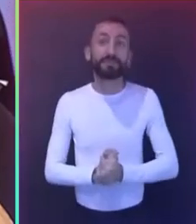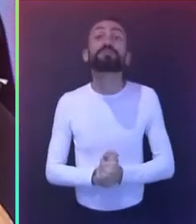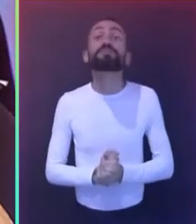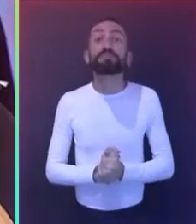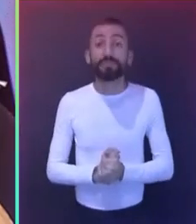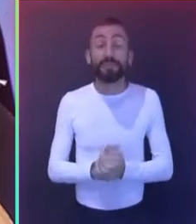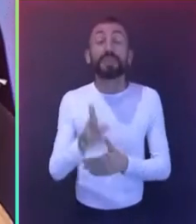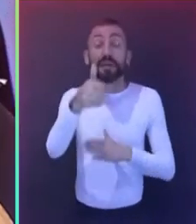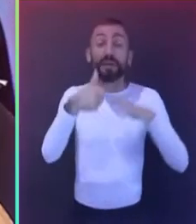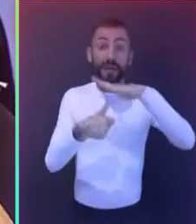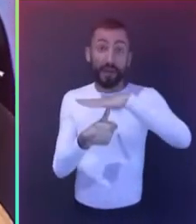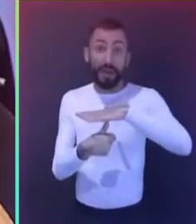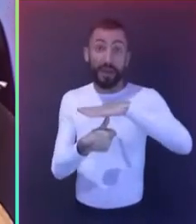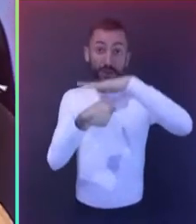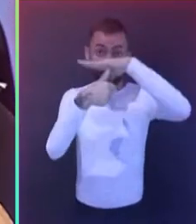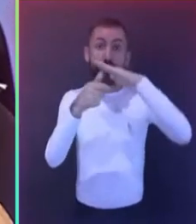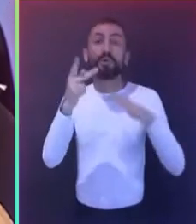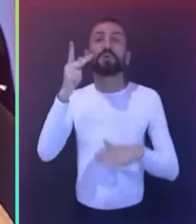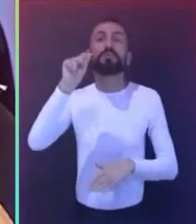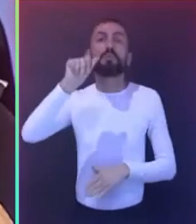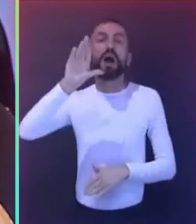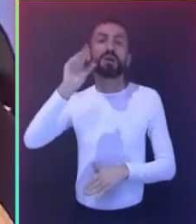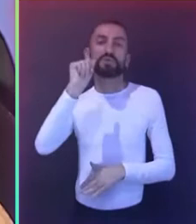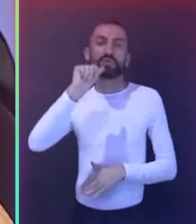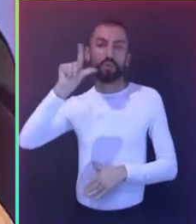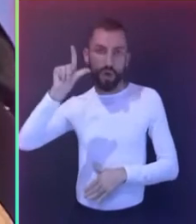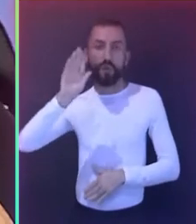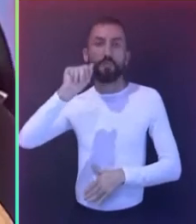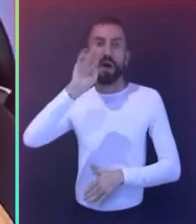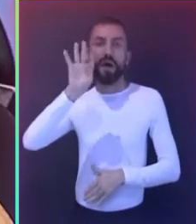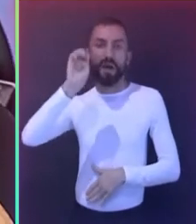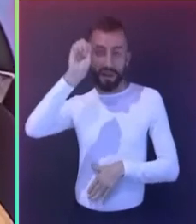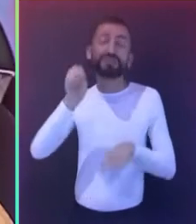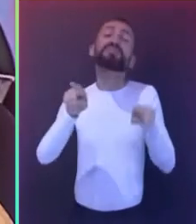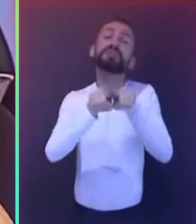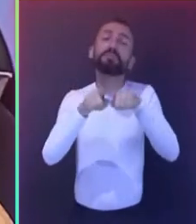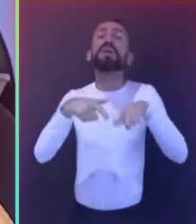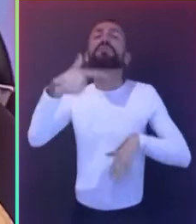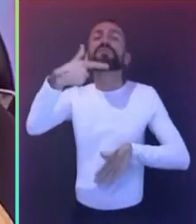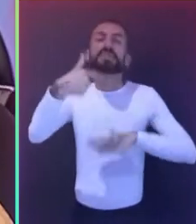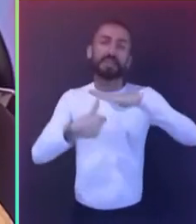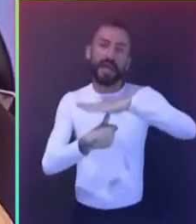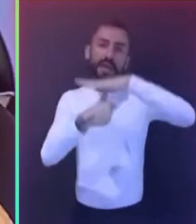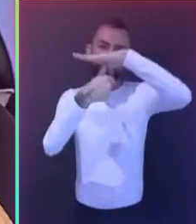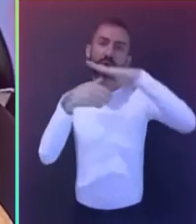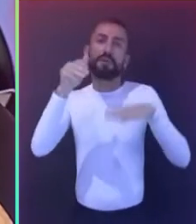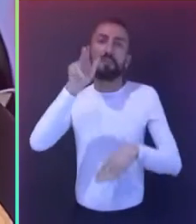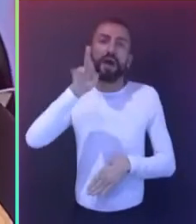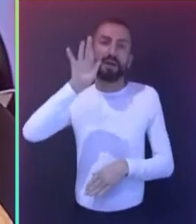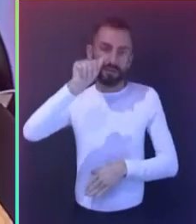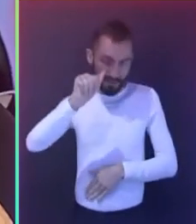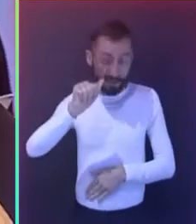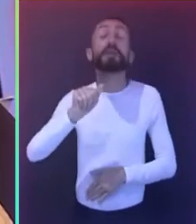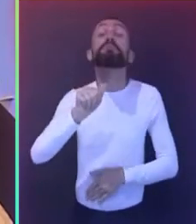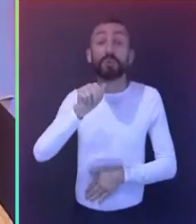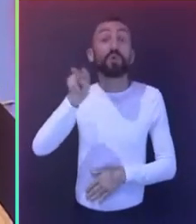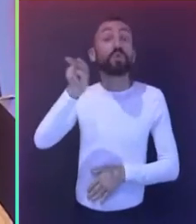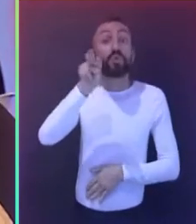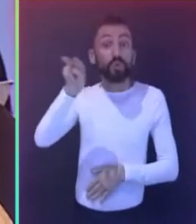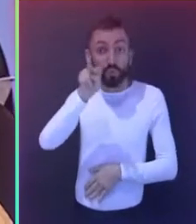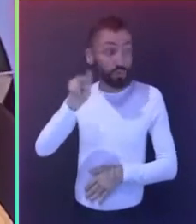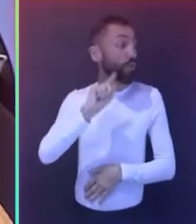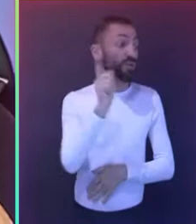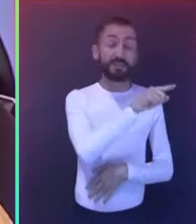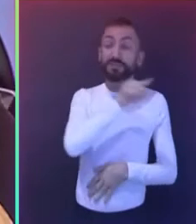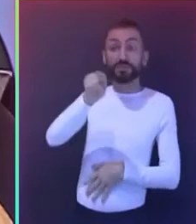Magnífico reitor Pascoal Barretti e magnífica vice-reitora professora Maísa Furlan, eleitos e agora